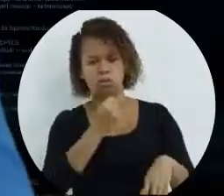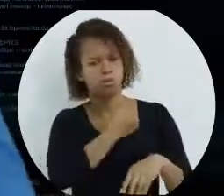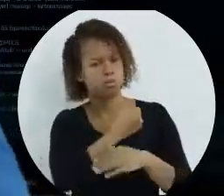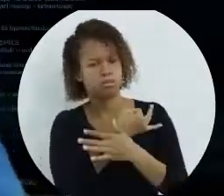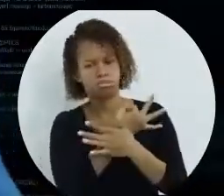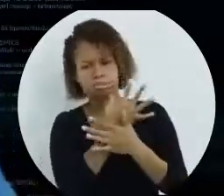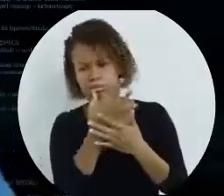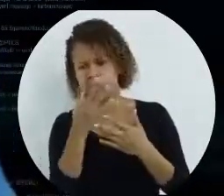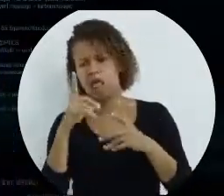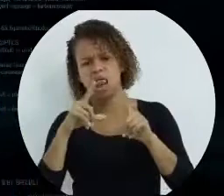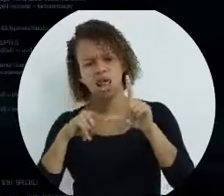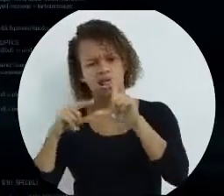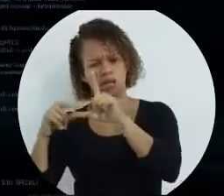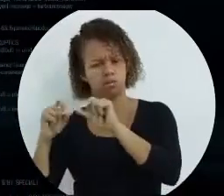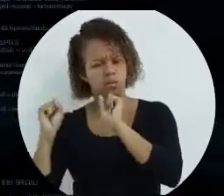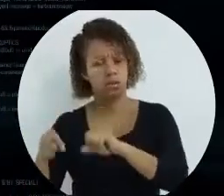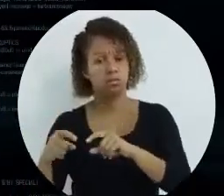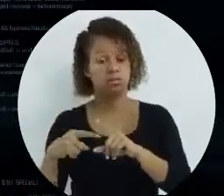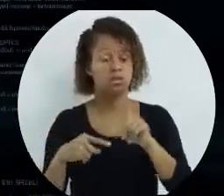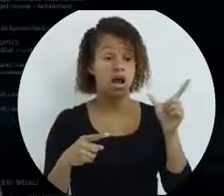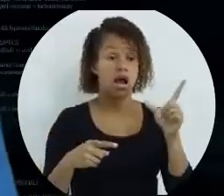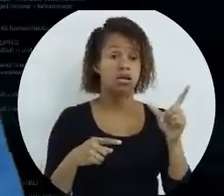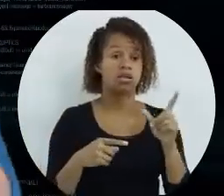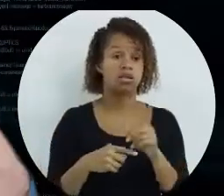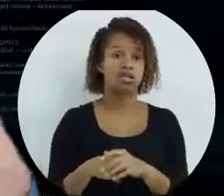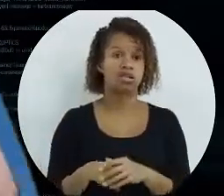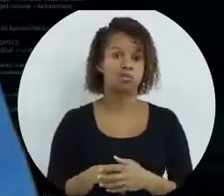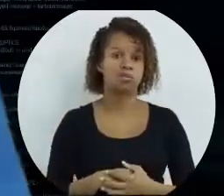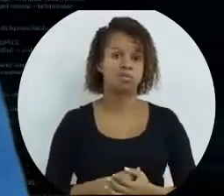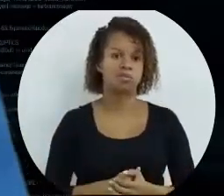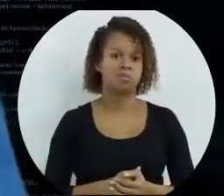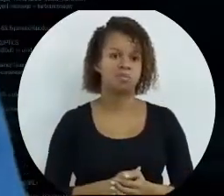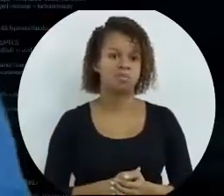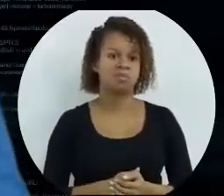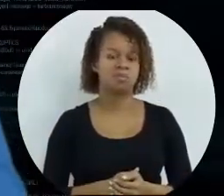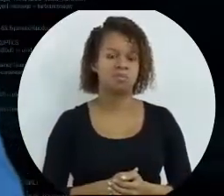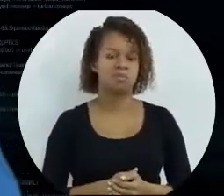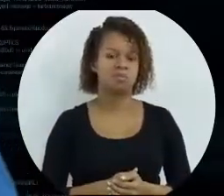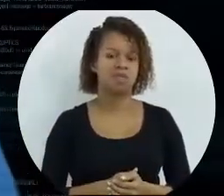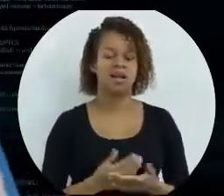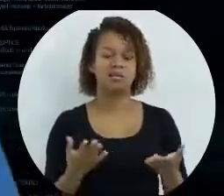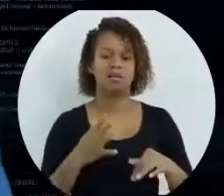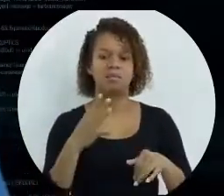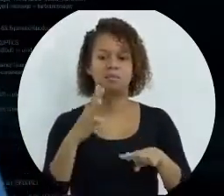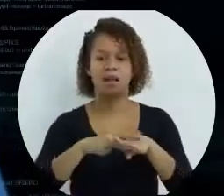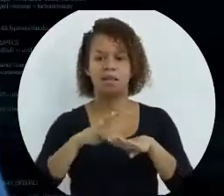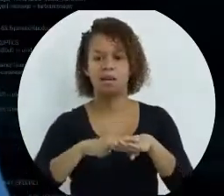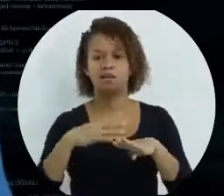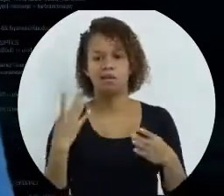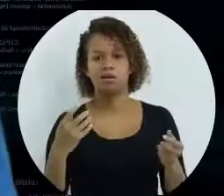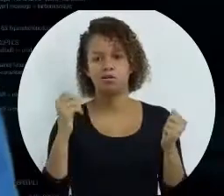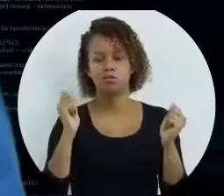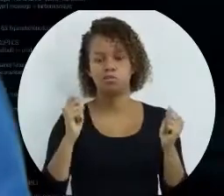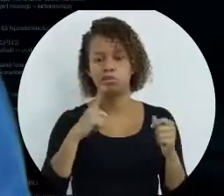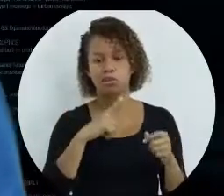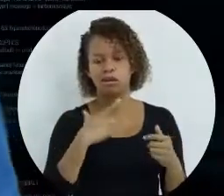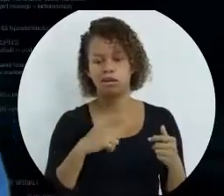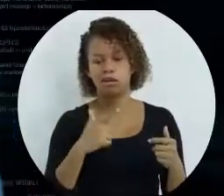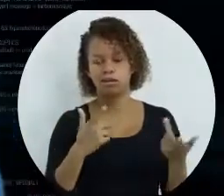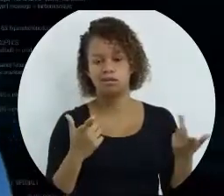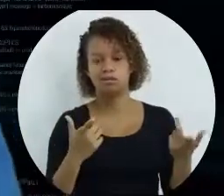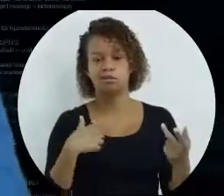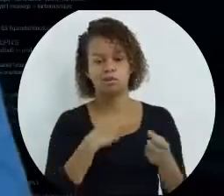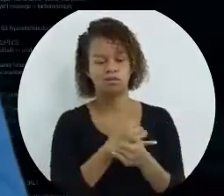e outras letras. Mas não só de operadores matemáticos a gente tem. A gente tem outros tipos de